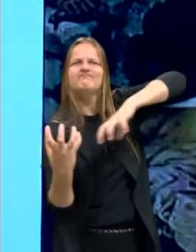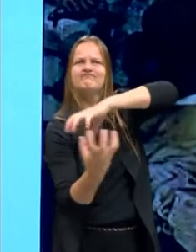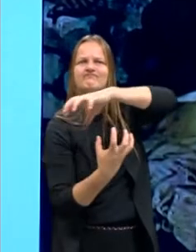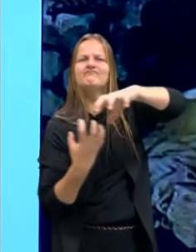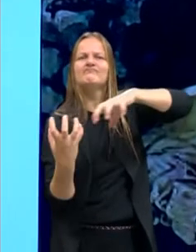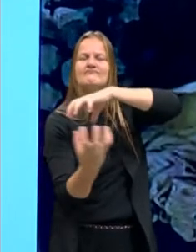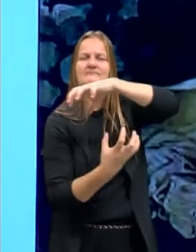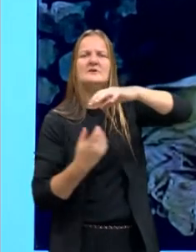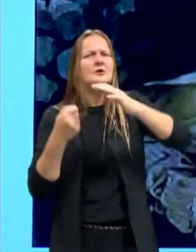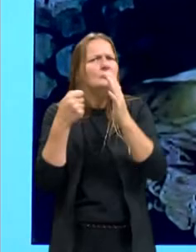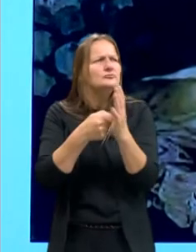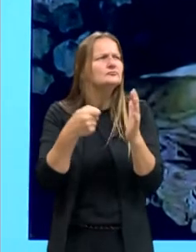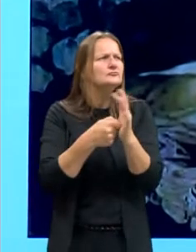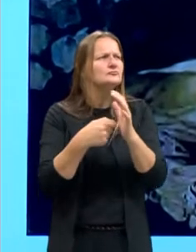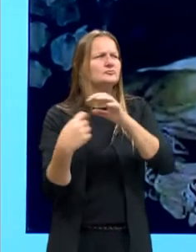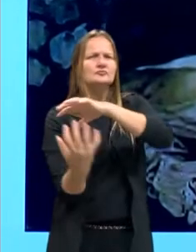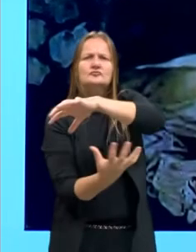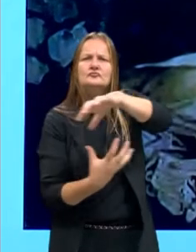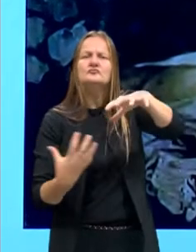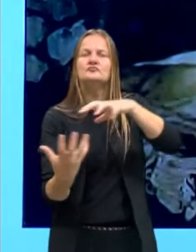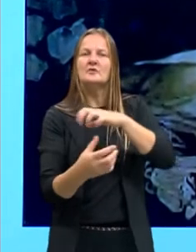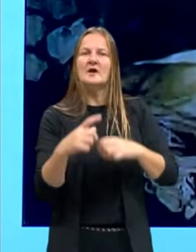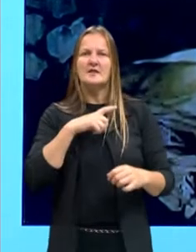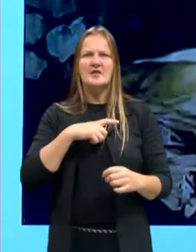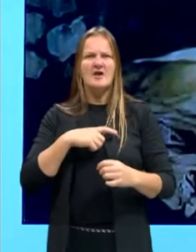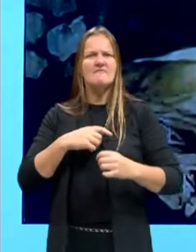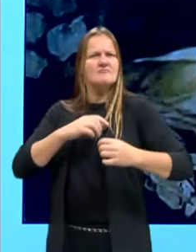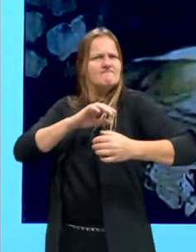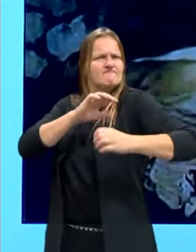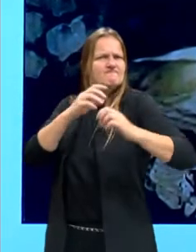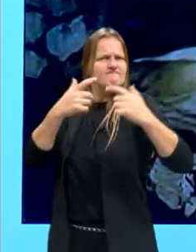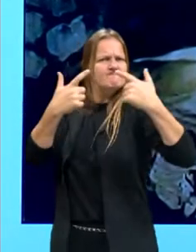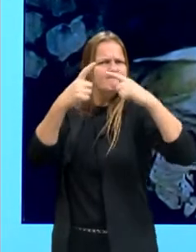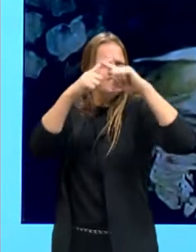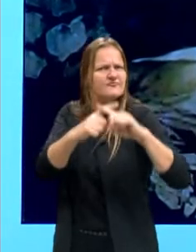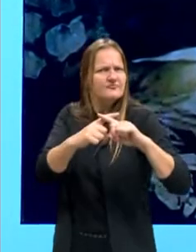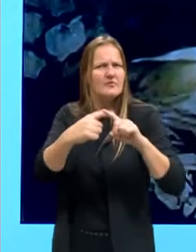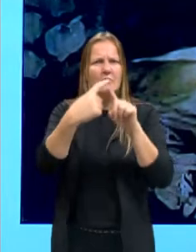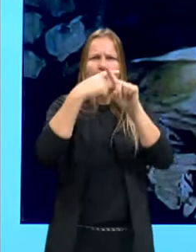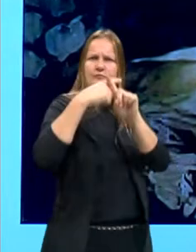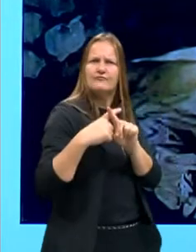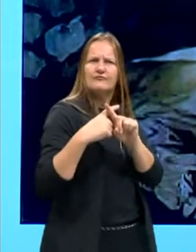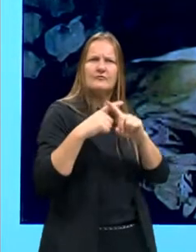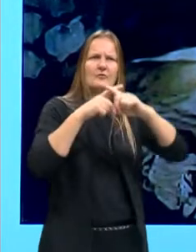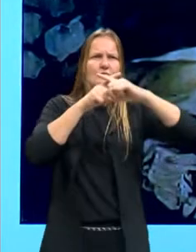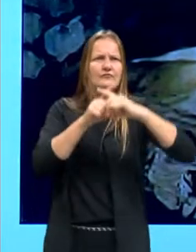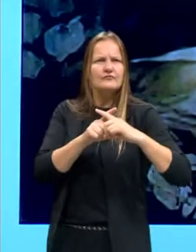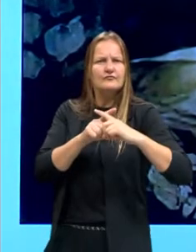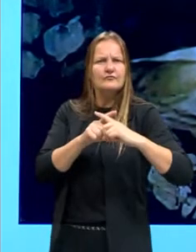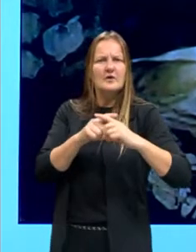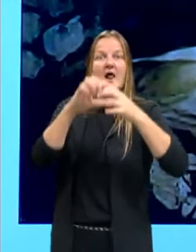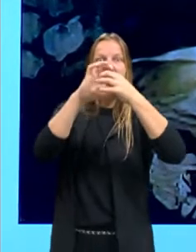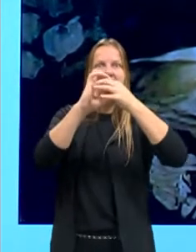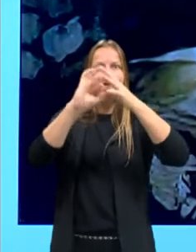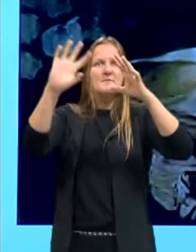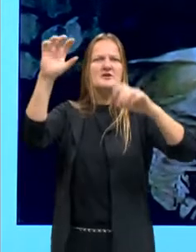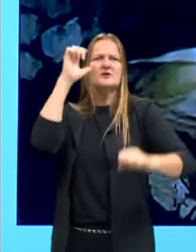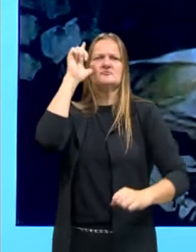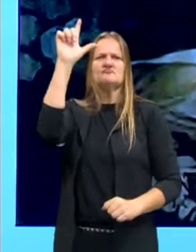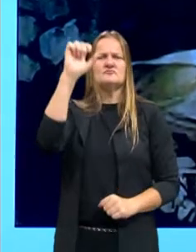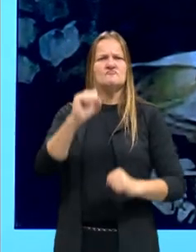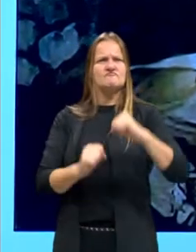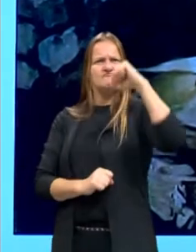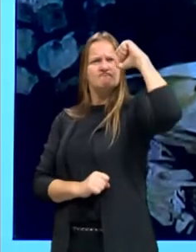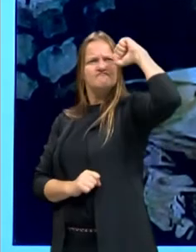esta luta. Ou seja, houve uma batalha, a Liberdade venceu, ela está com o braço